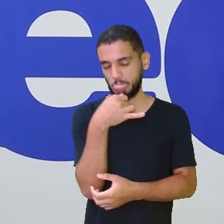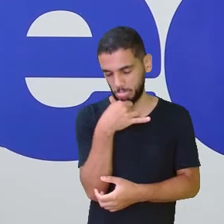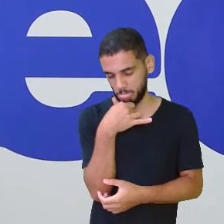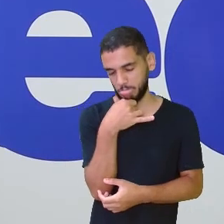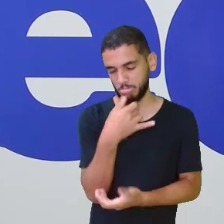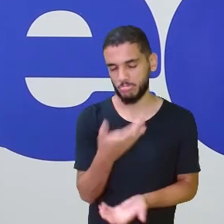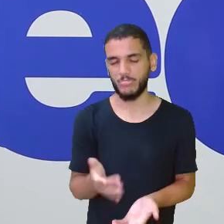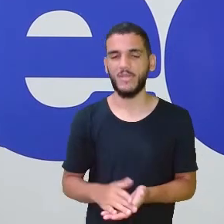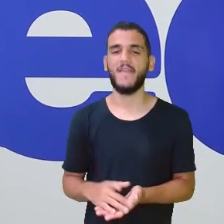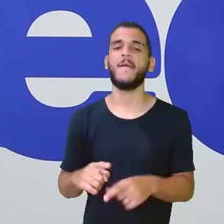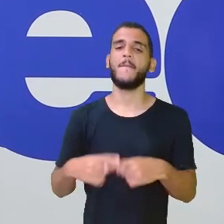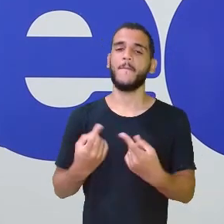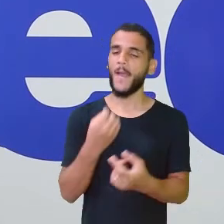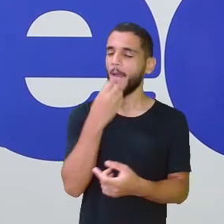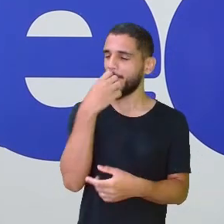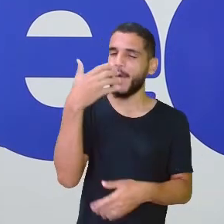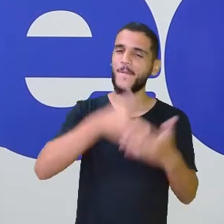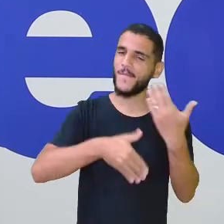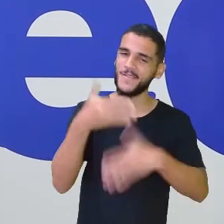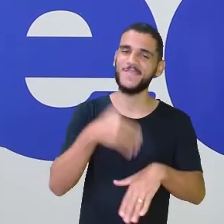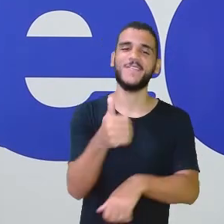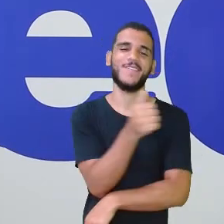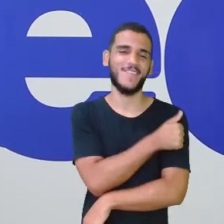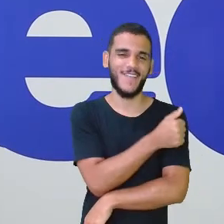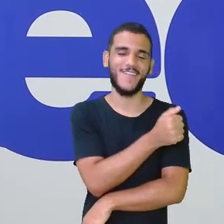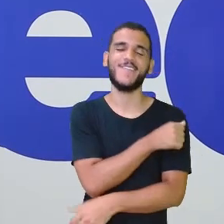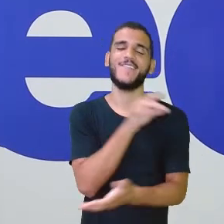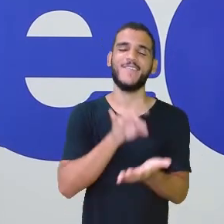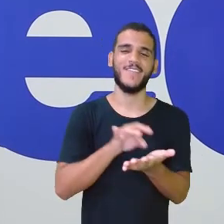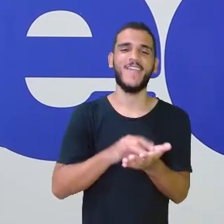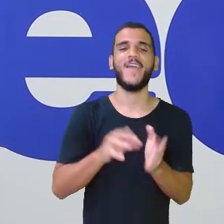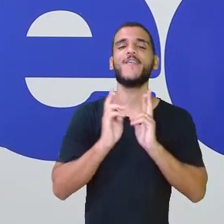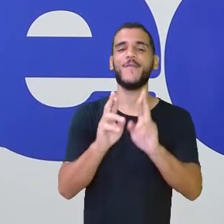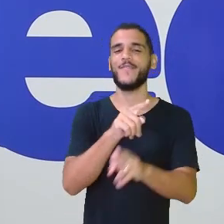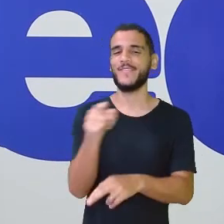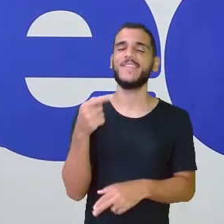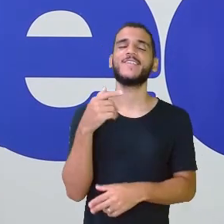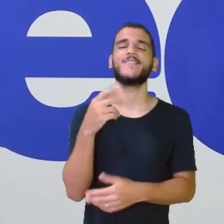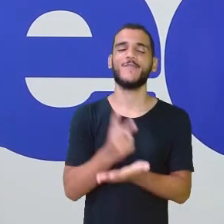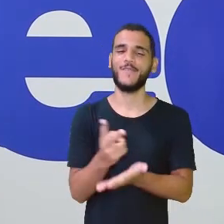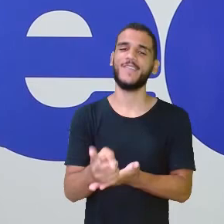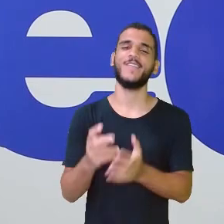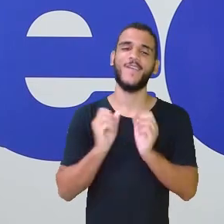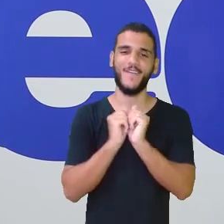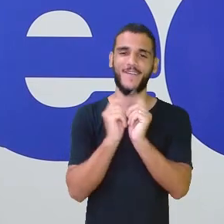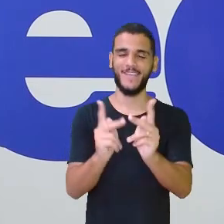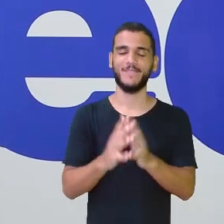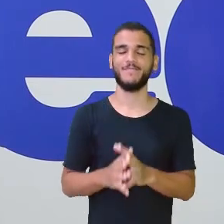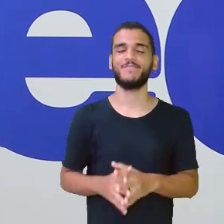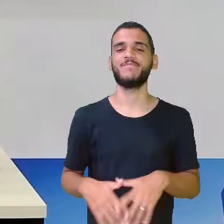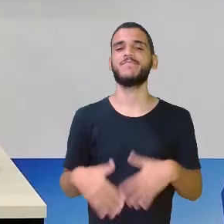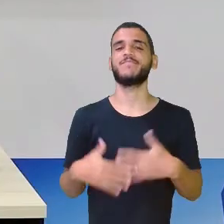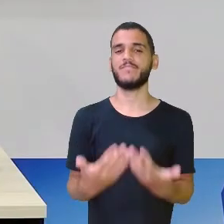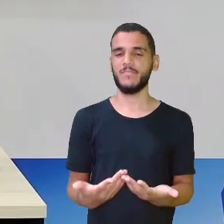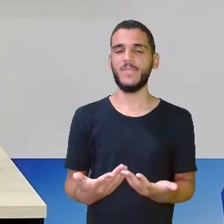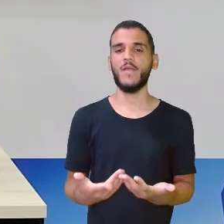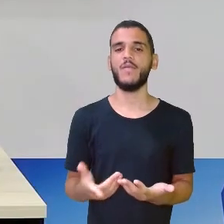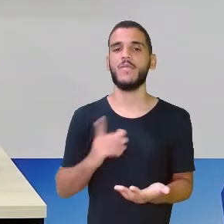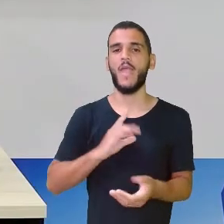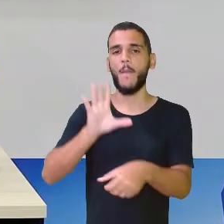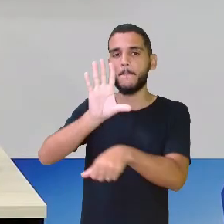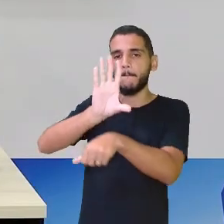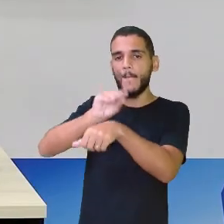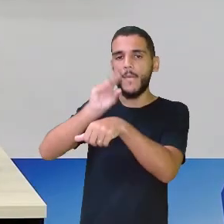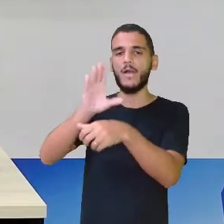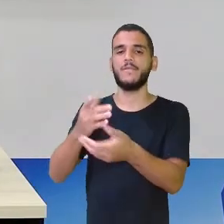Massa. Mas foi tão boa a participação hoje dos nossos estudantes, né? Eu espero que vocês continuem assim, tá certo? Pois é. Então, printa a tela agora